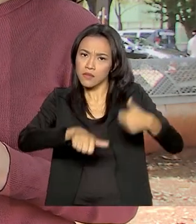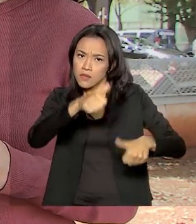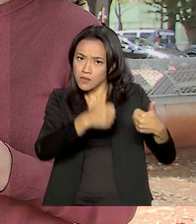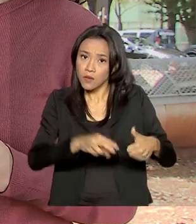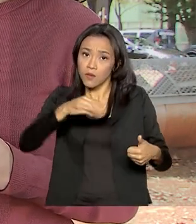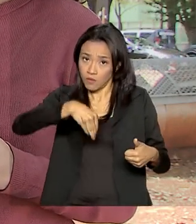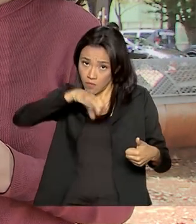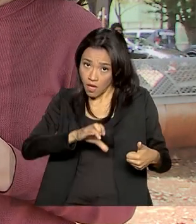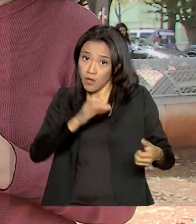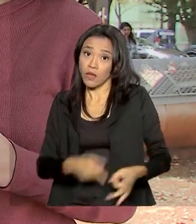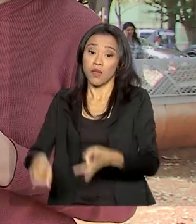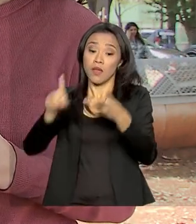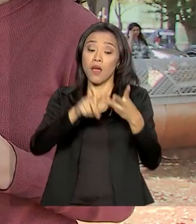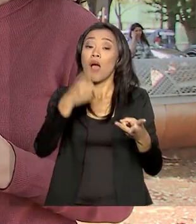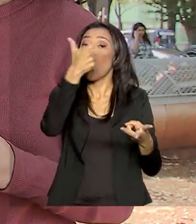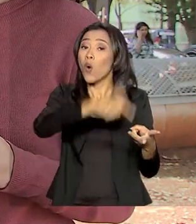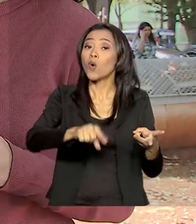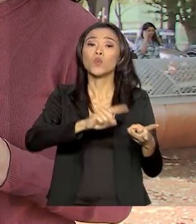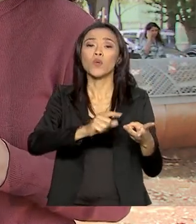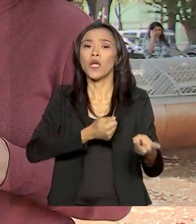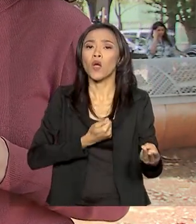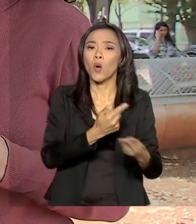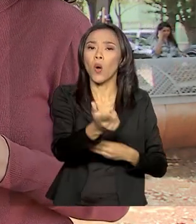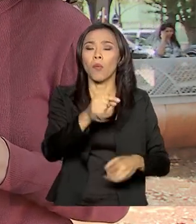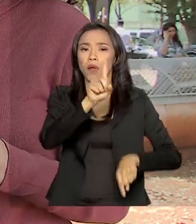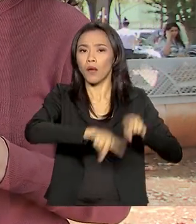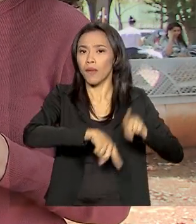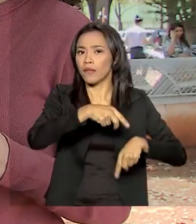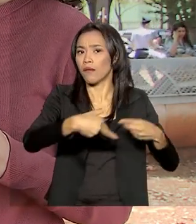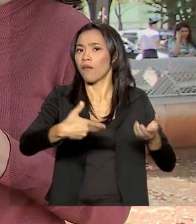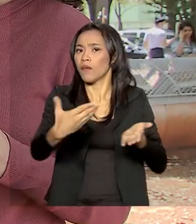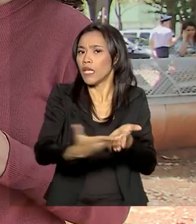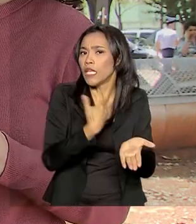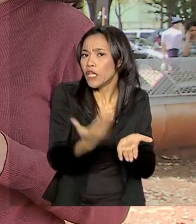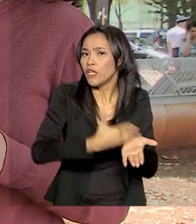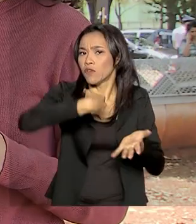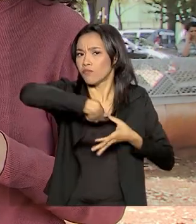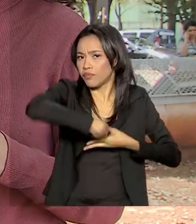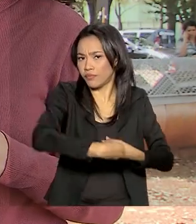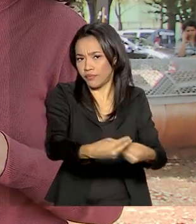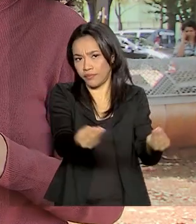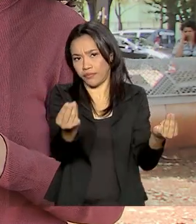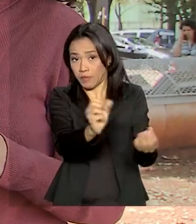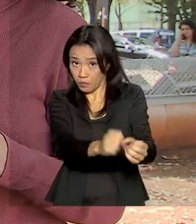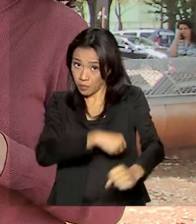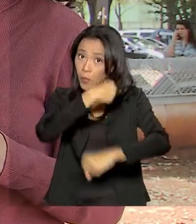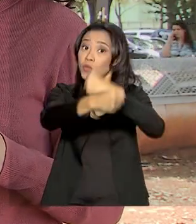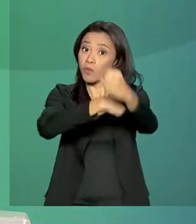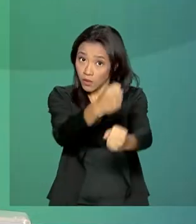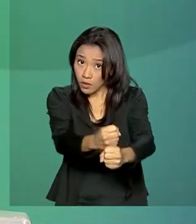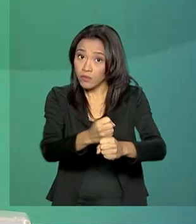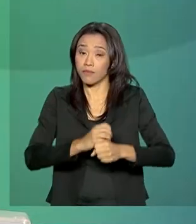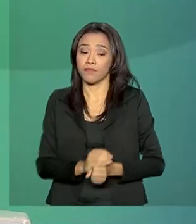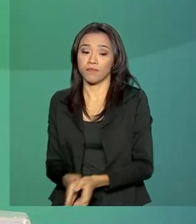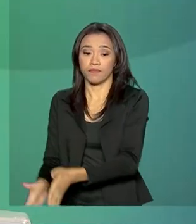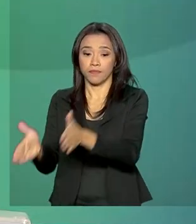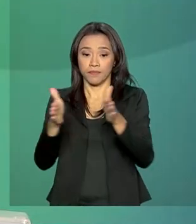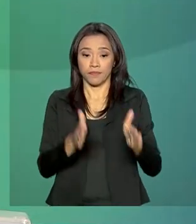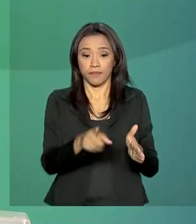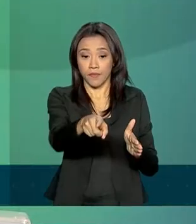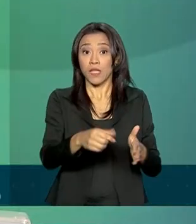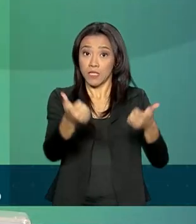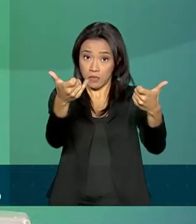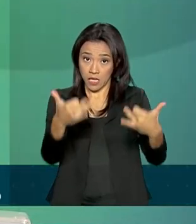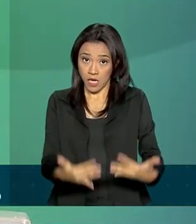parte foi para garantir a compra e a distribuição de livros didáticos para o próximo ano letivo. Com isso, o livro